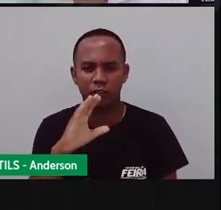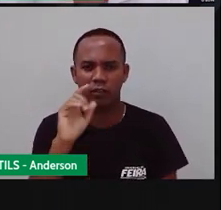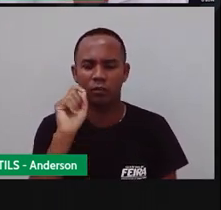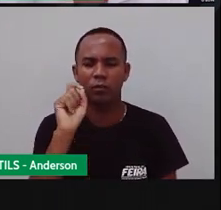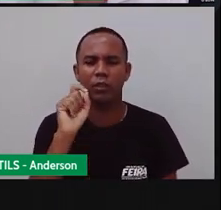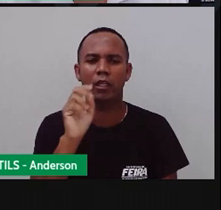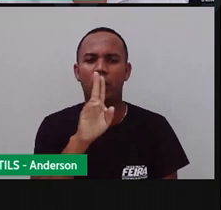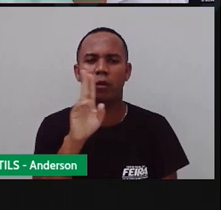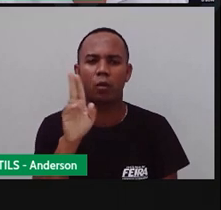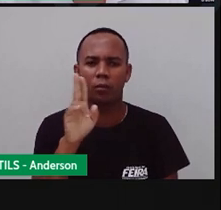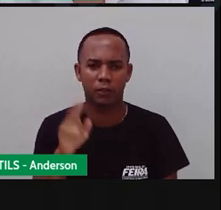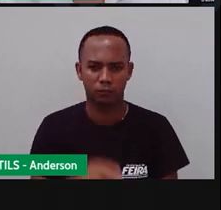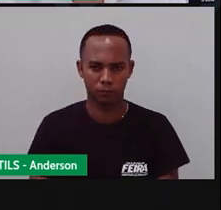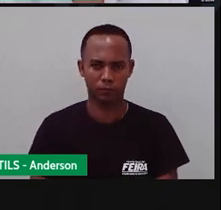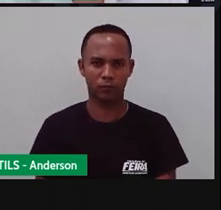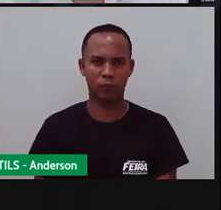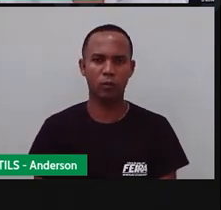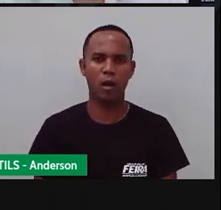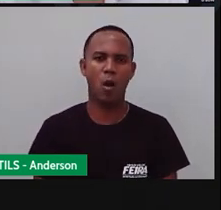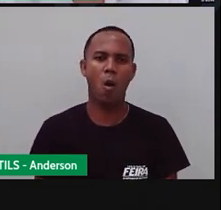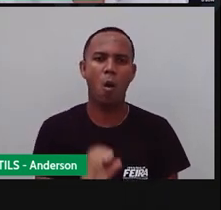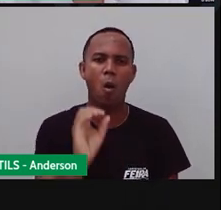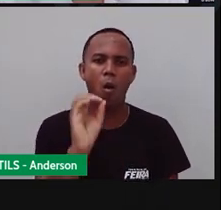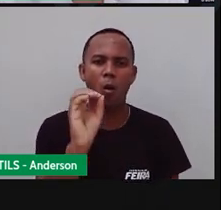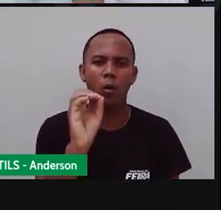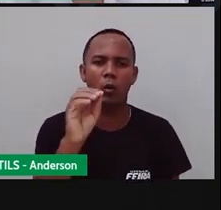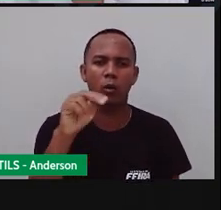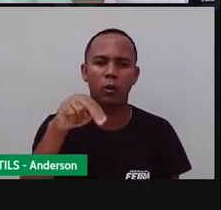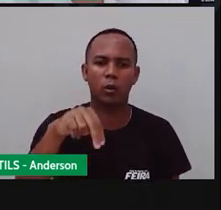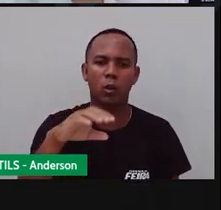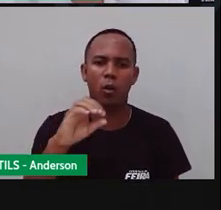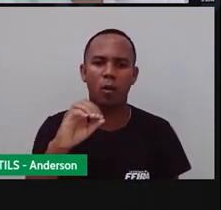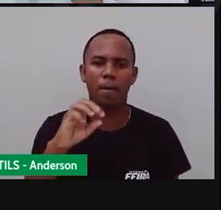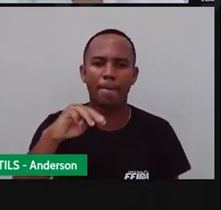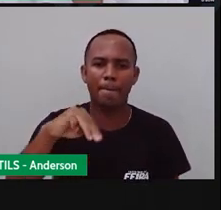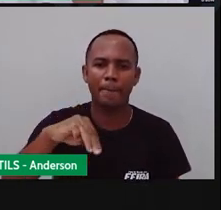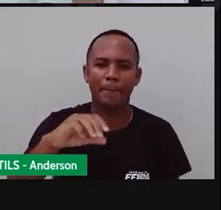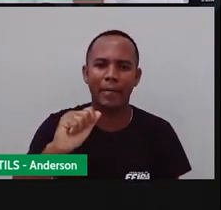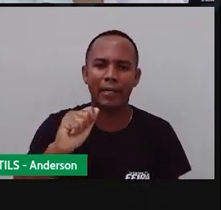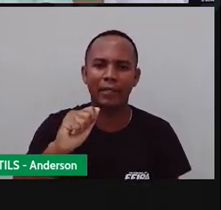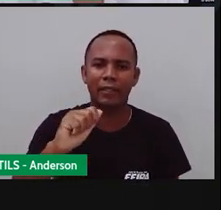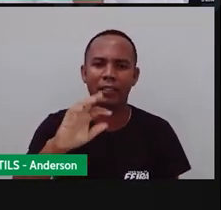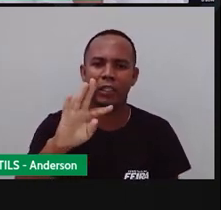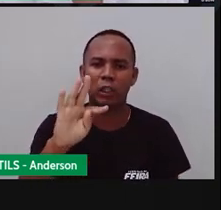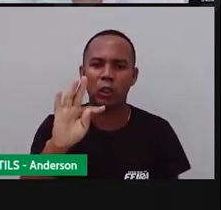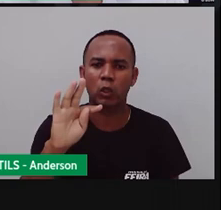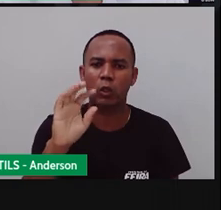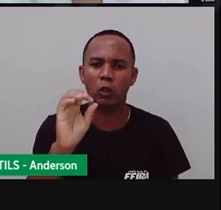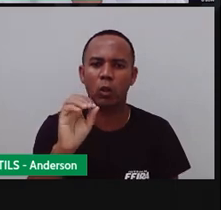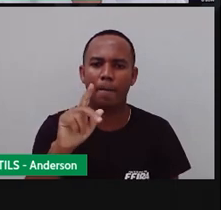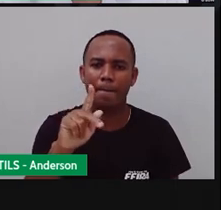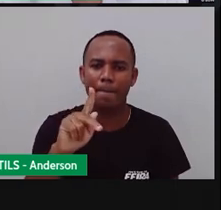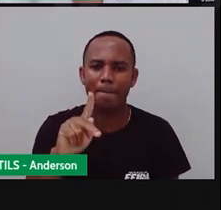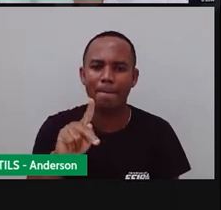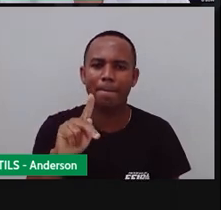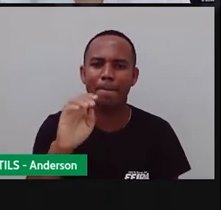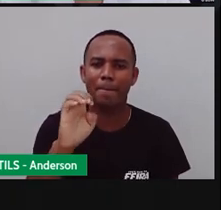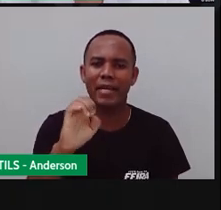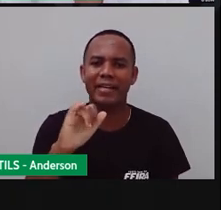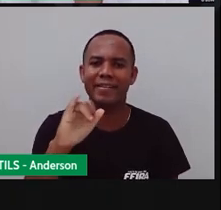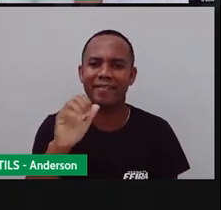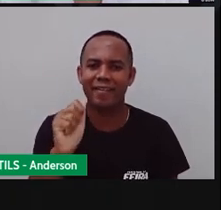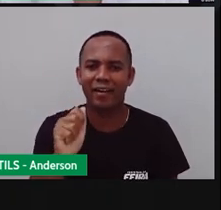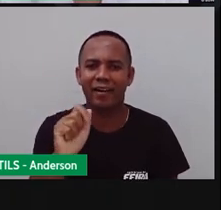disso? Qual será o nome disso? É uma onomatopeia, Anderson. Tá? Bom,